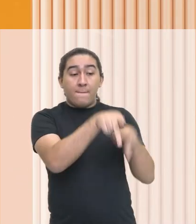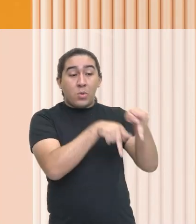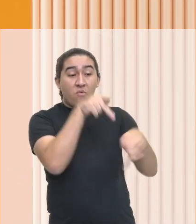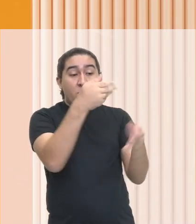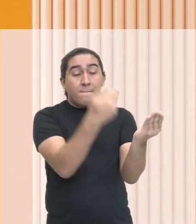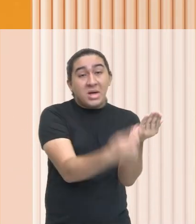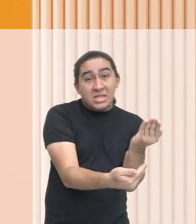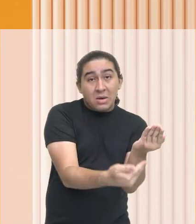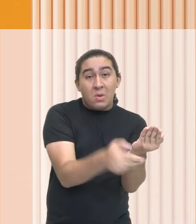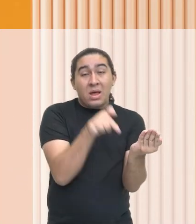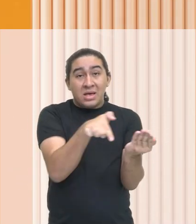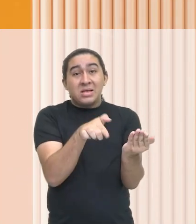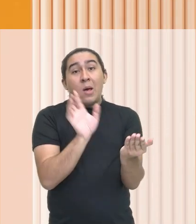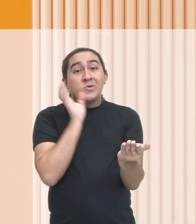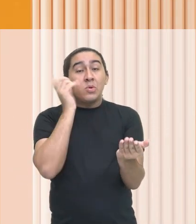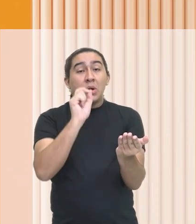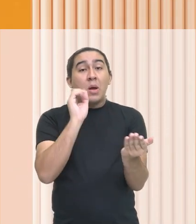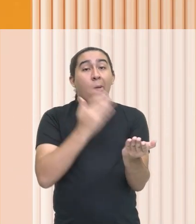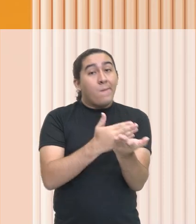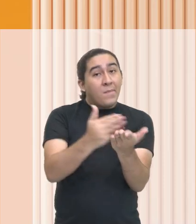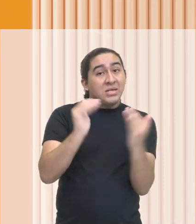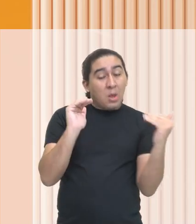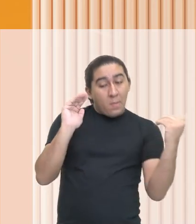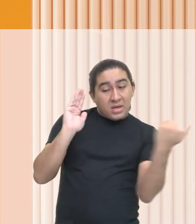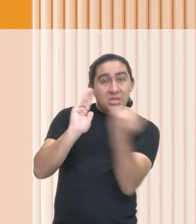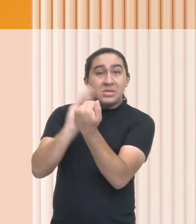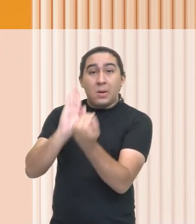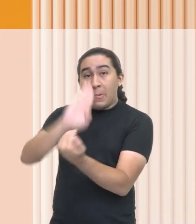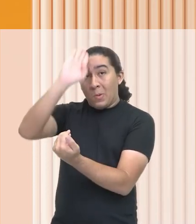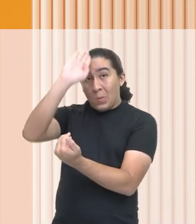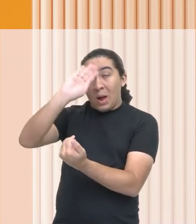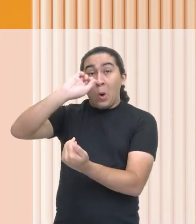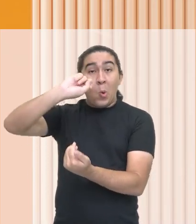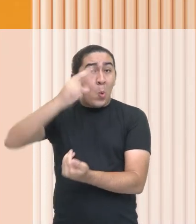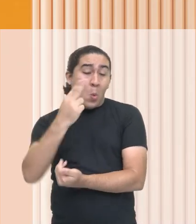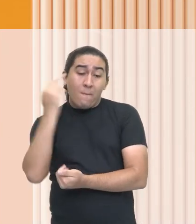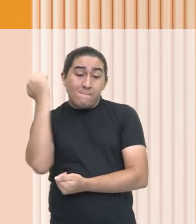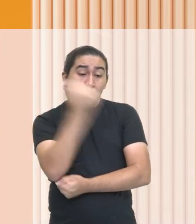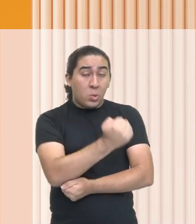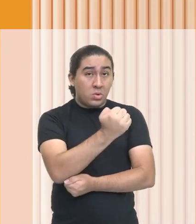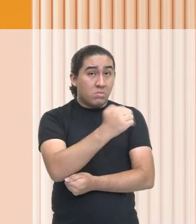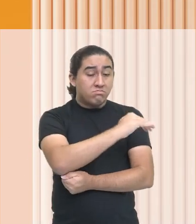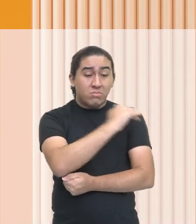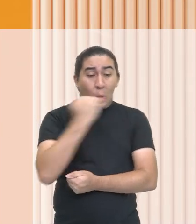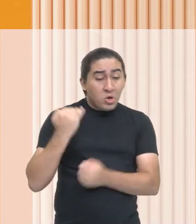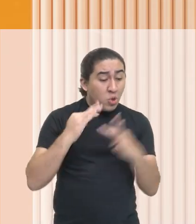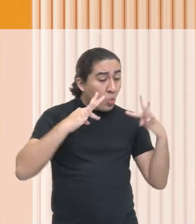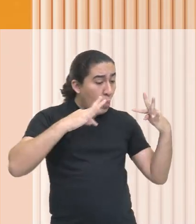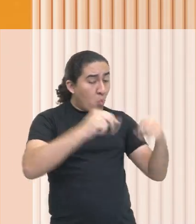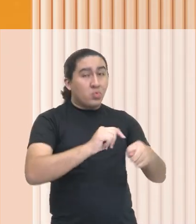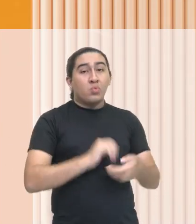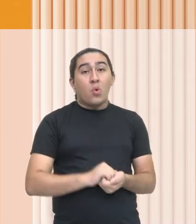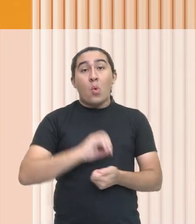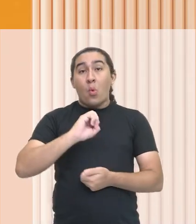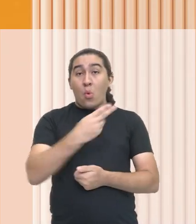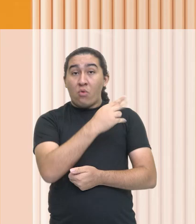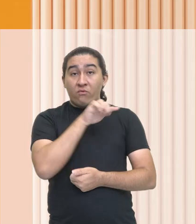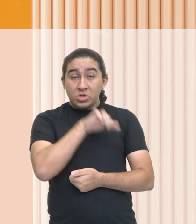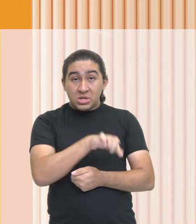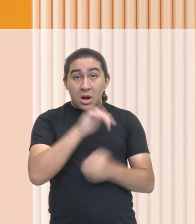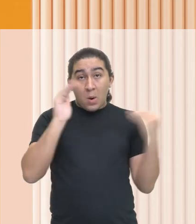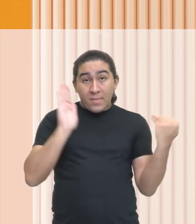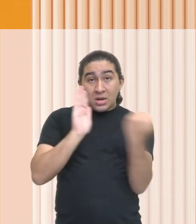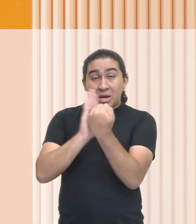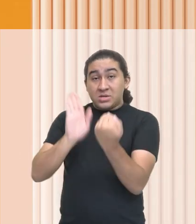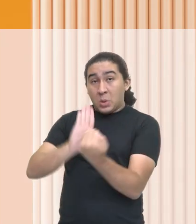transformados em povos vassalos ou eram exterminados. Eles tinham duas opções, ou você se curva, se torna tributário do